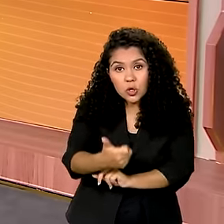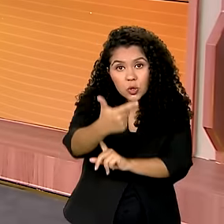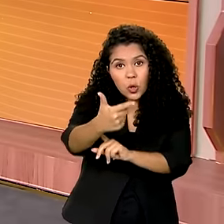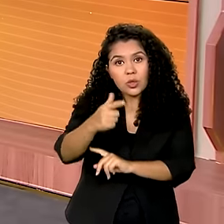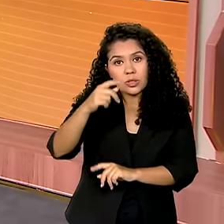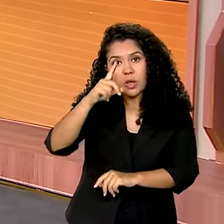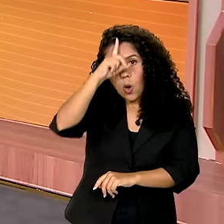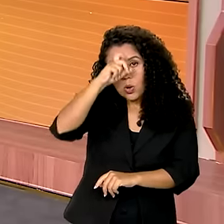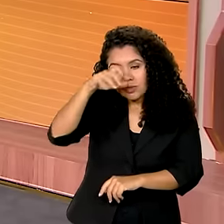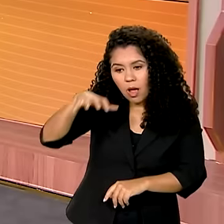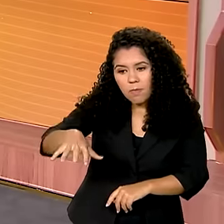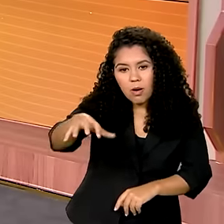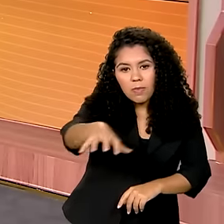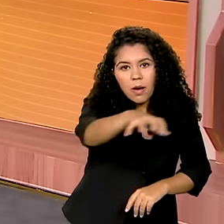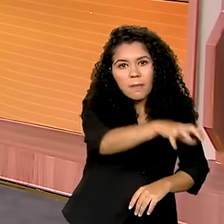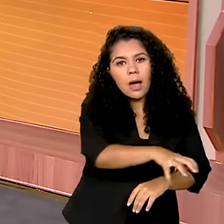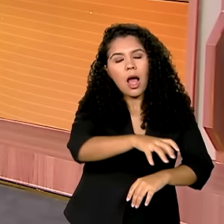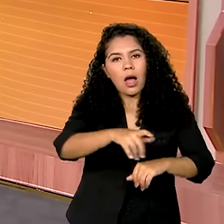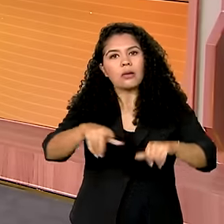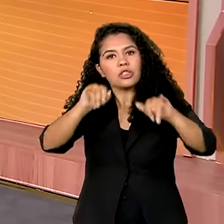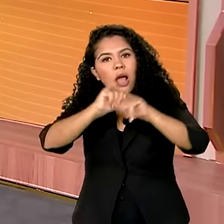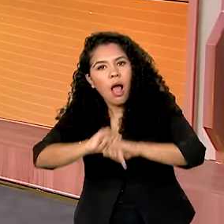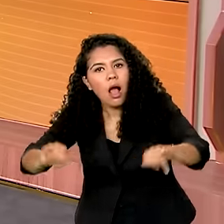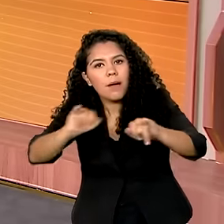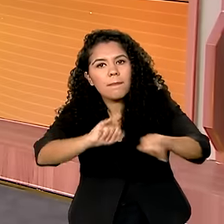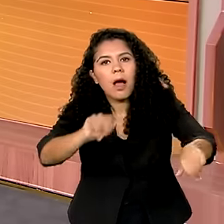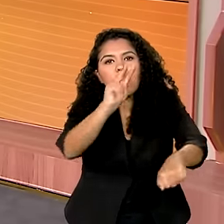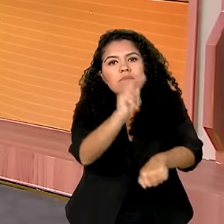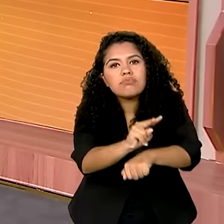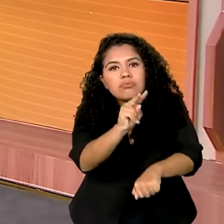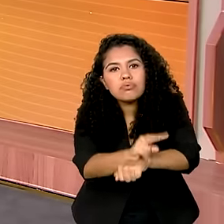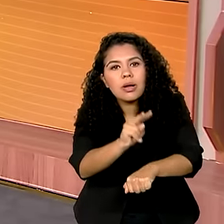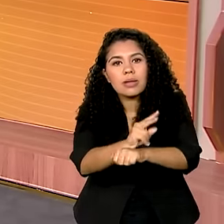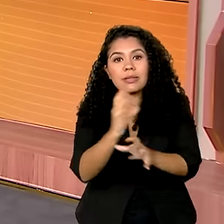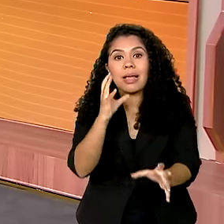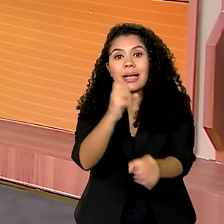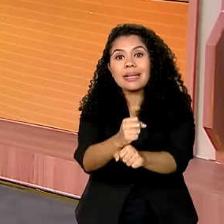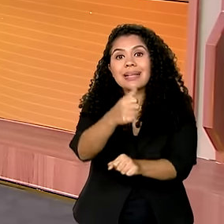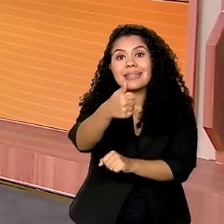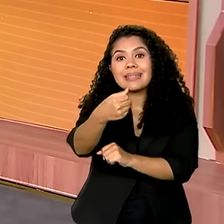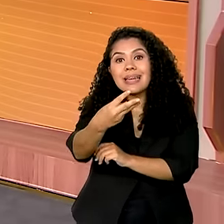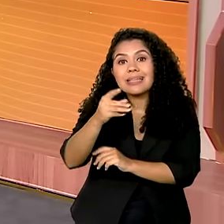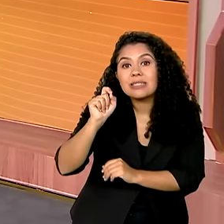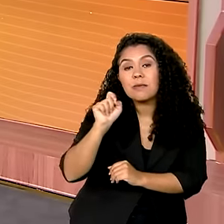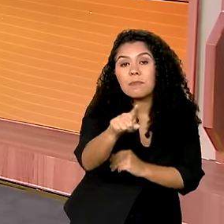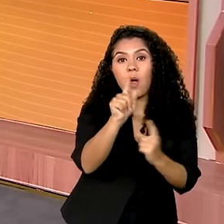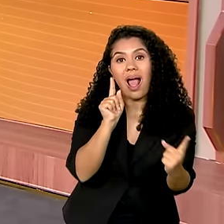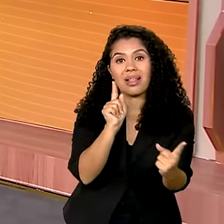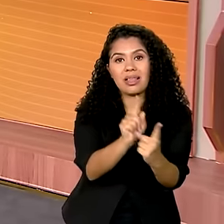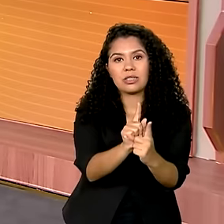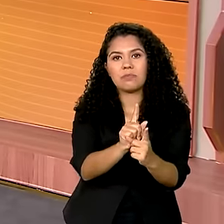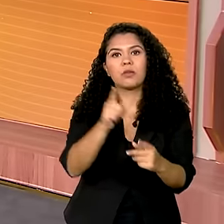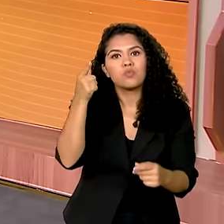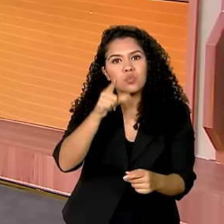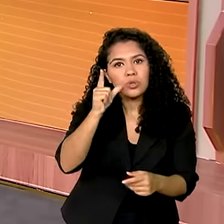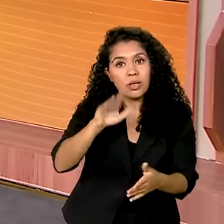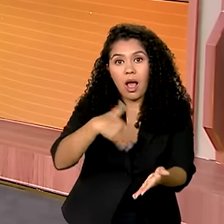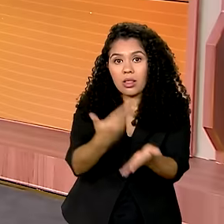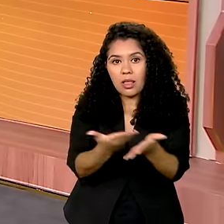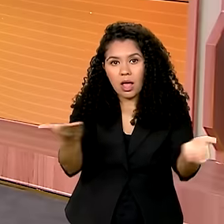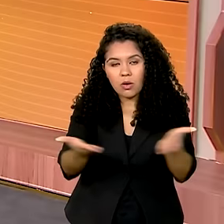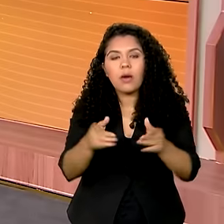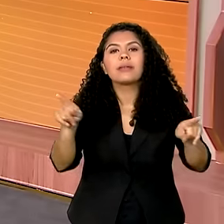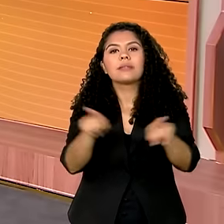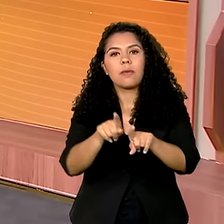campanha erguidos ao longo desse tempo, com mais de 13 mil atendimentos realizados até agora e também 8